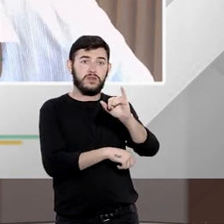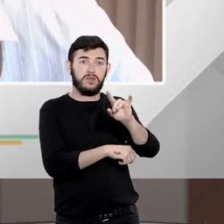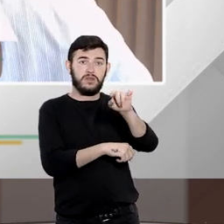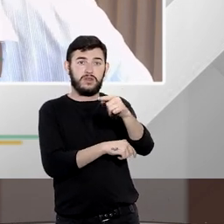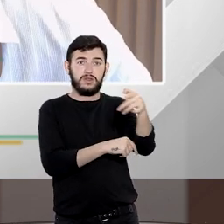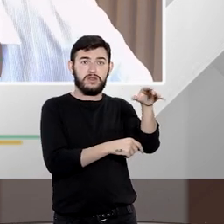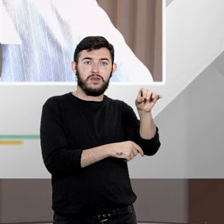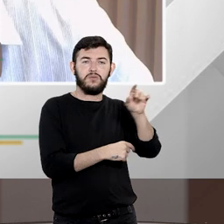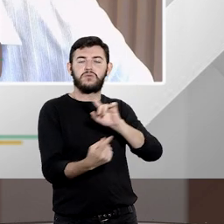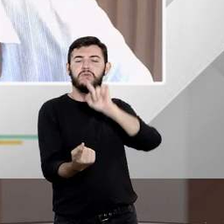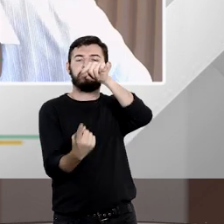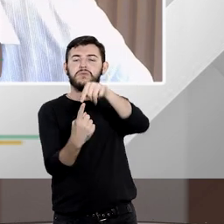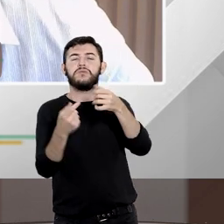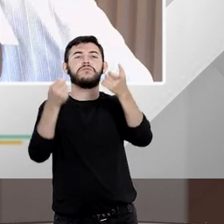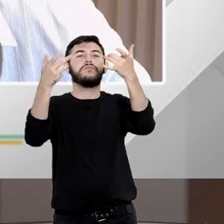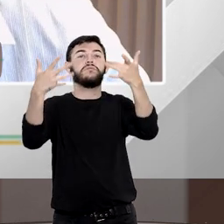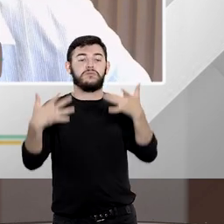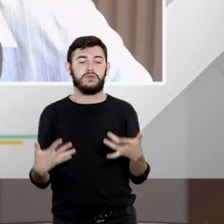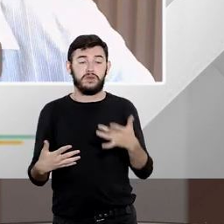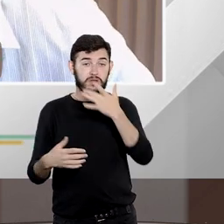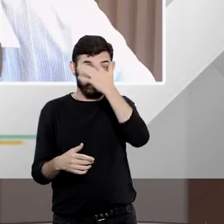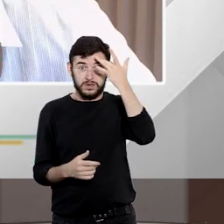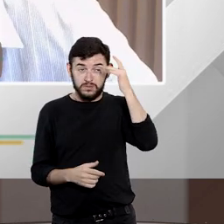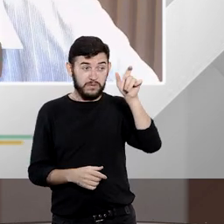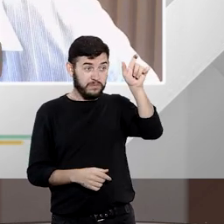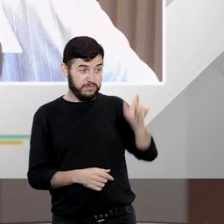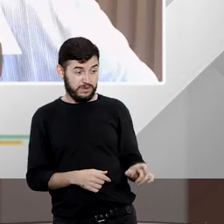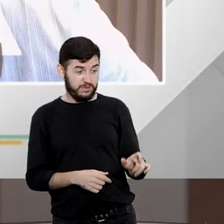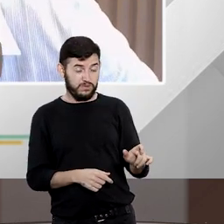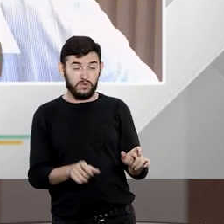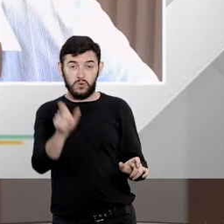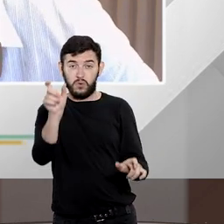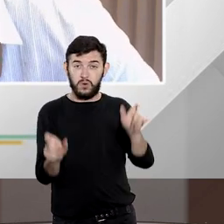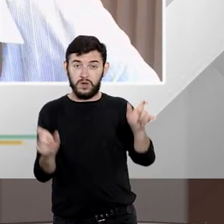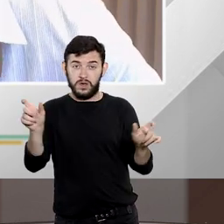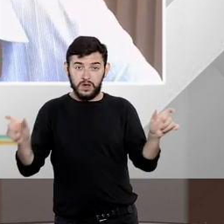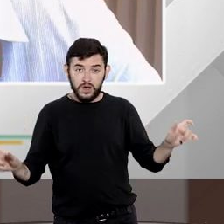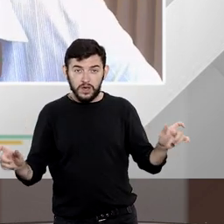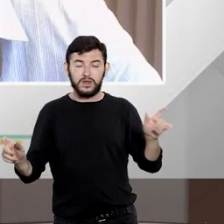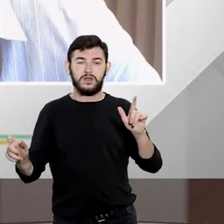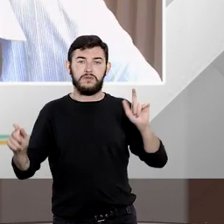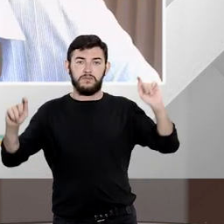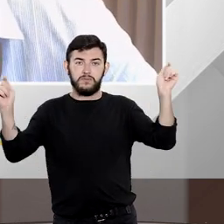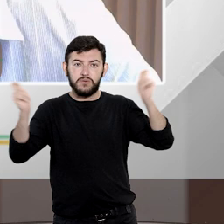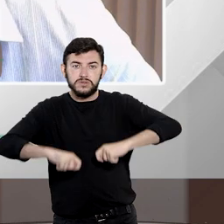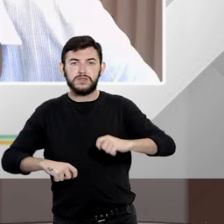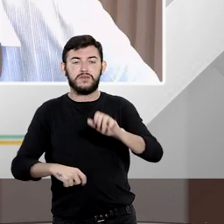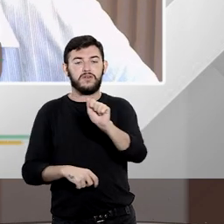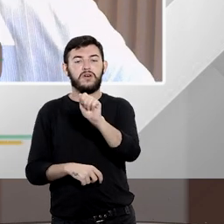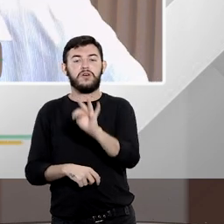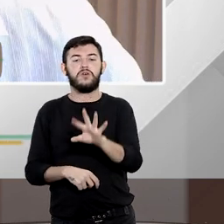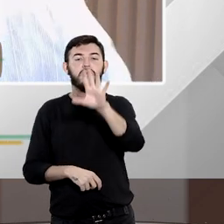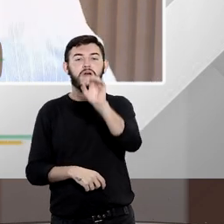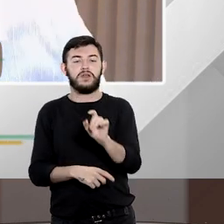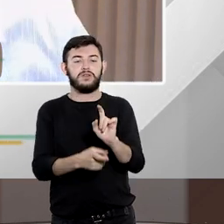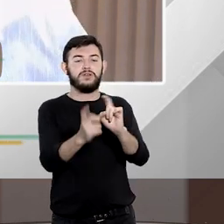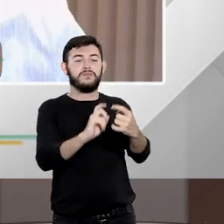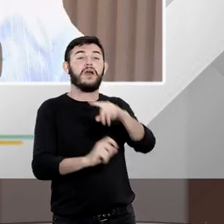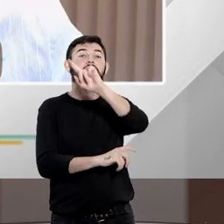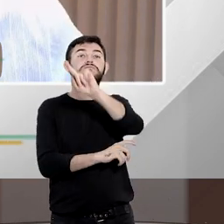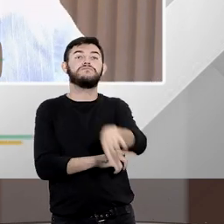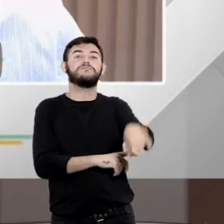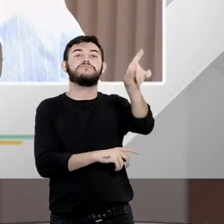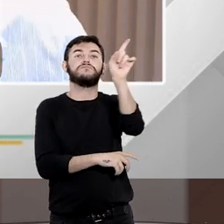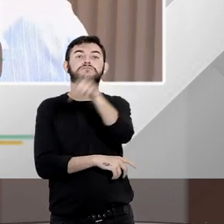para dizer que uma determinada pessoa ela tem legitimidade ativa para anular um ato administrativo que foi